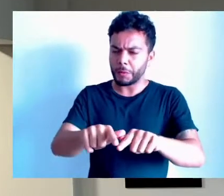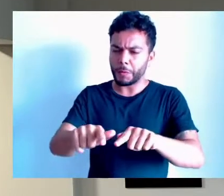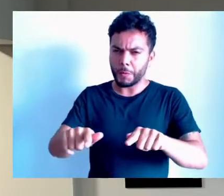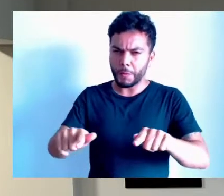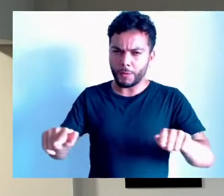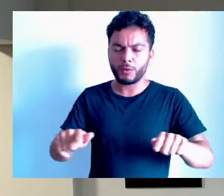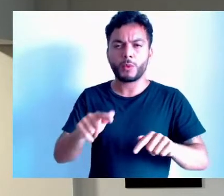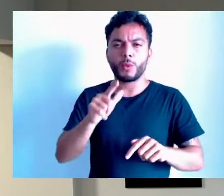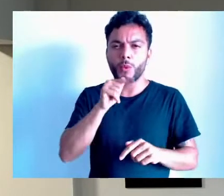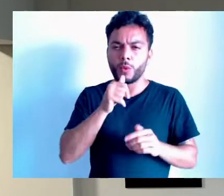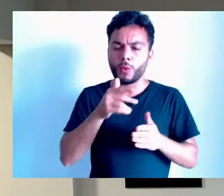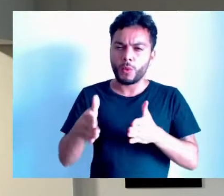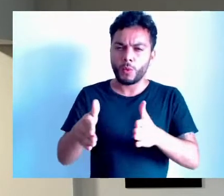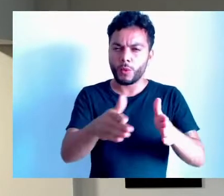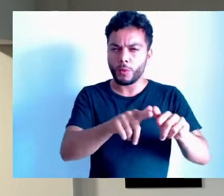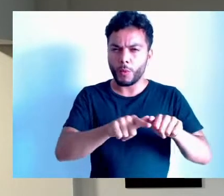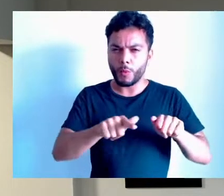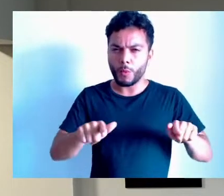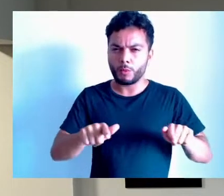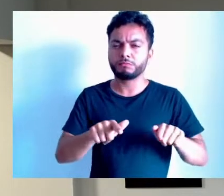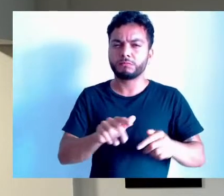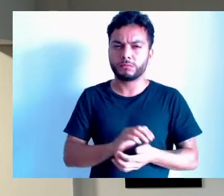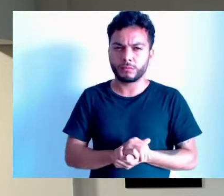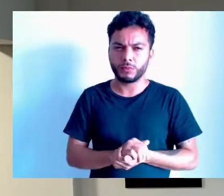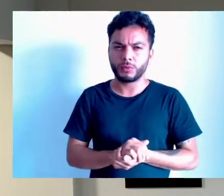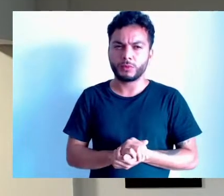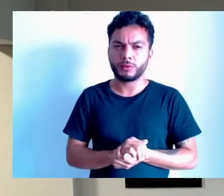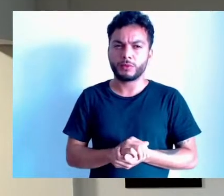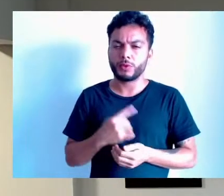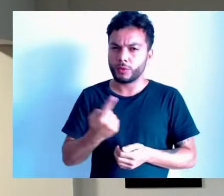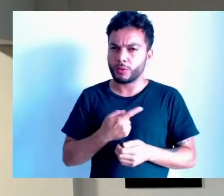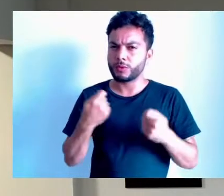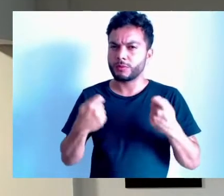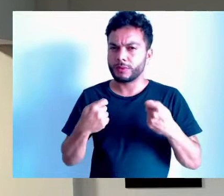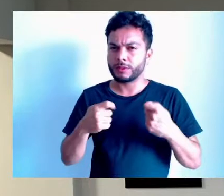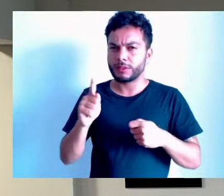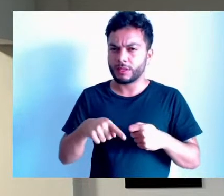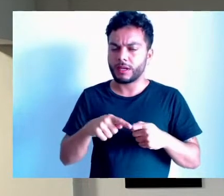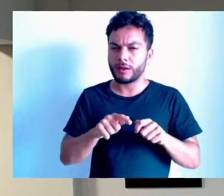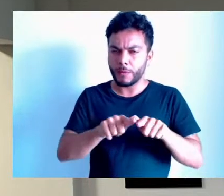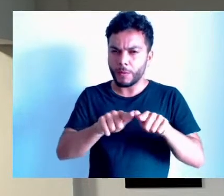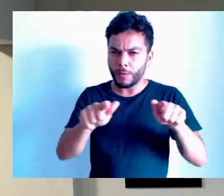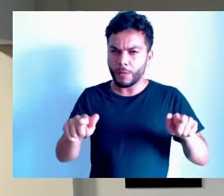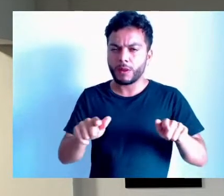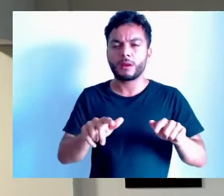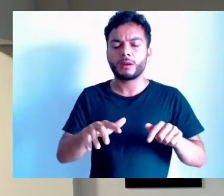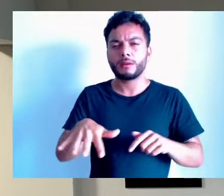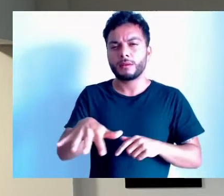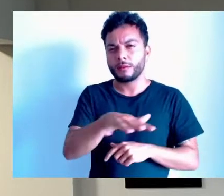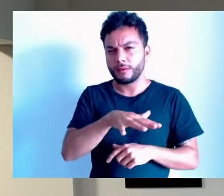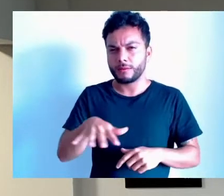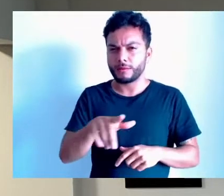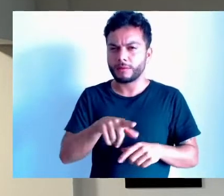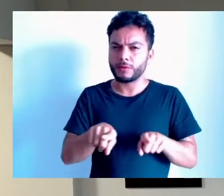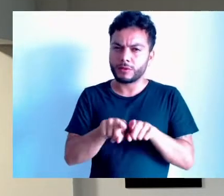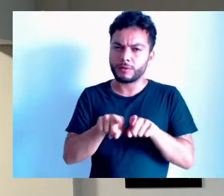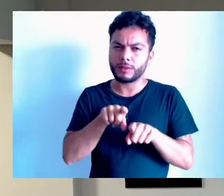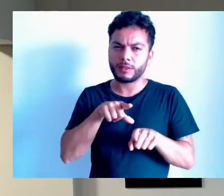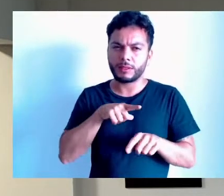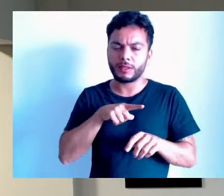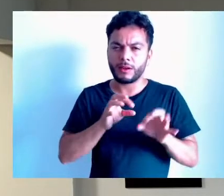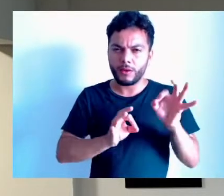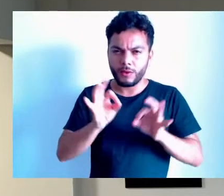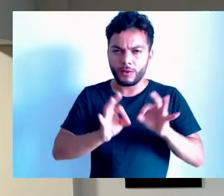bem limpos, as galerias todas desobstruídas. Precisamos, sim, limpar ainda mais a microdrenagem com hidrojato, fazer mais